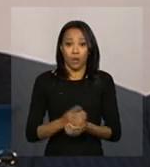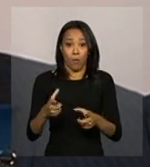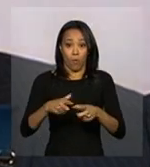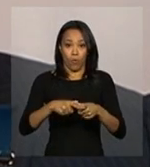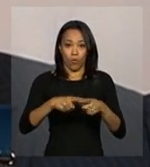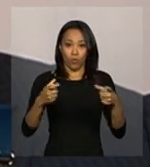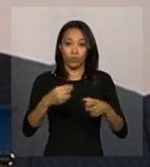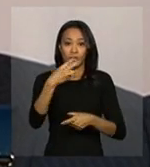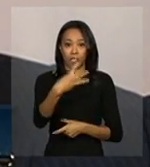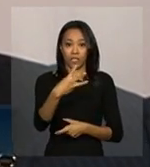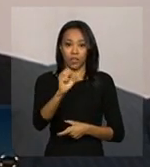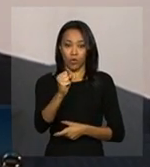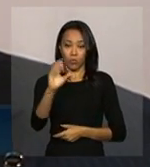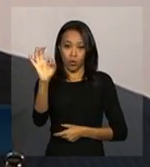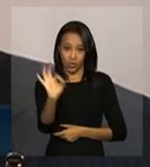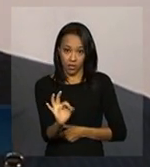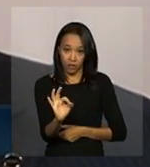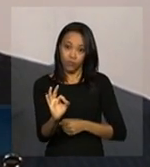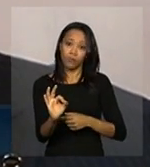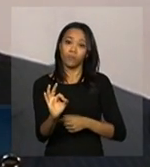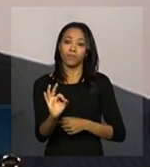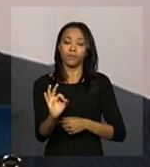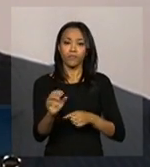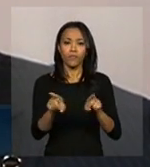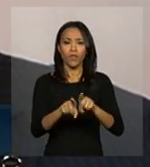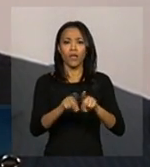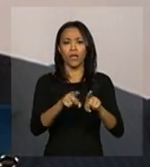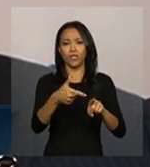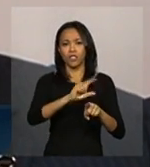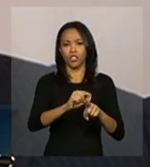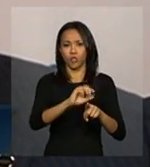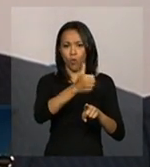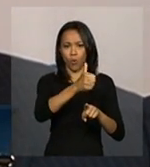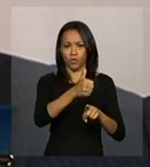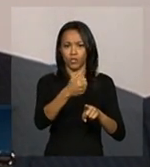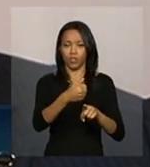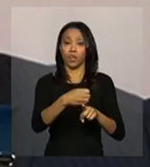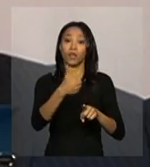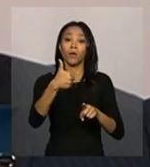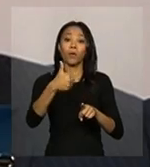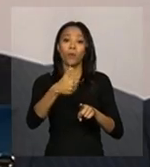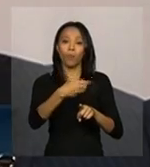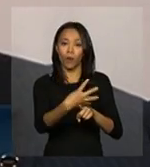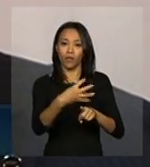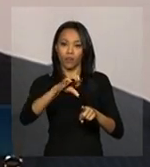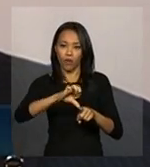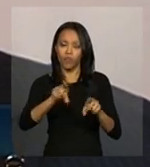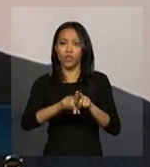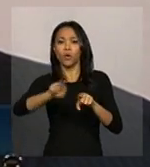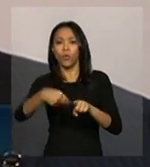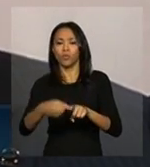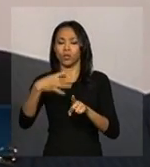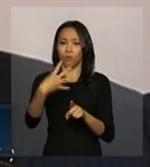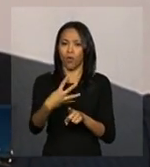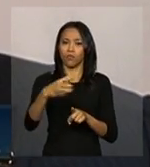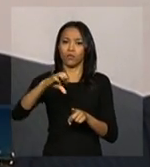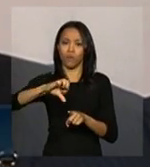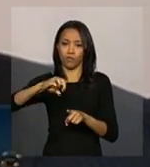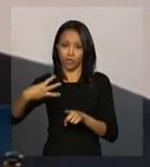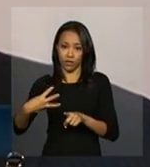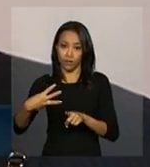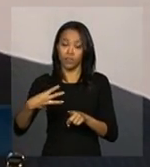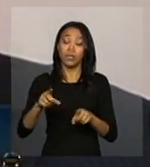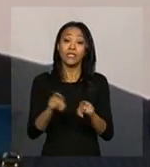38%. Tivemos um deságio de 11,49% e outro de 4,93%. Isso